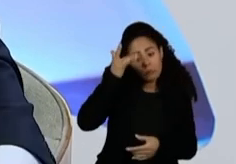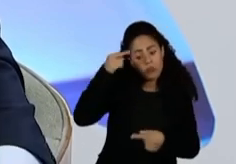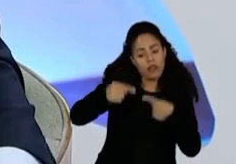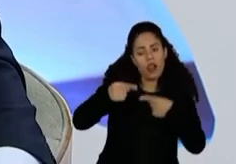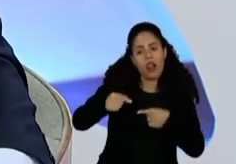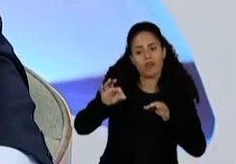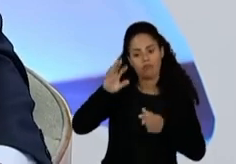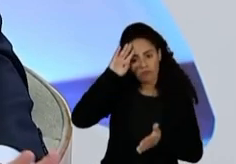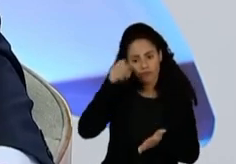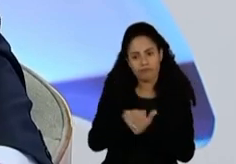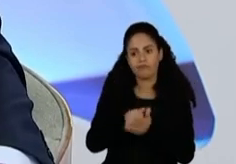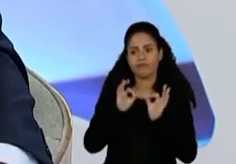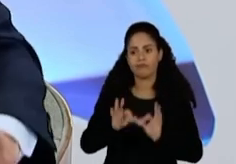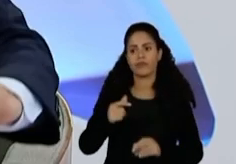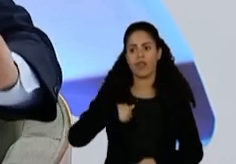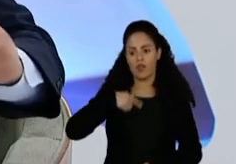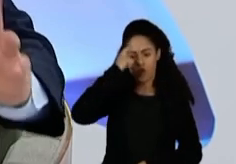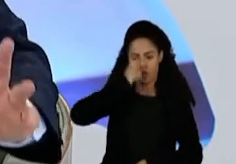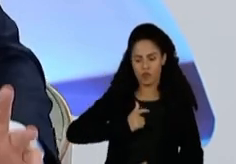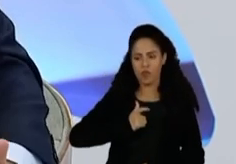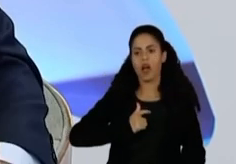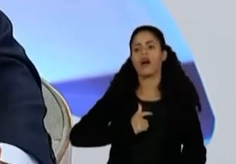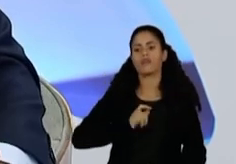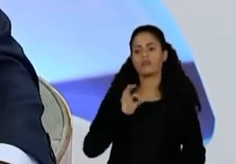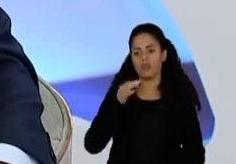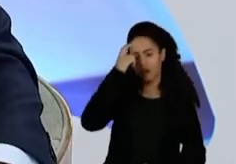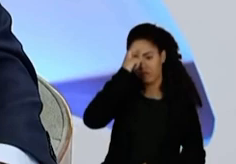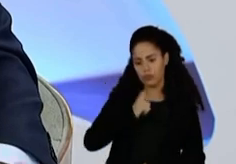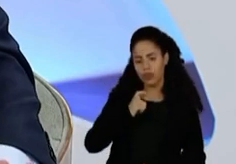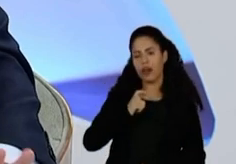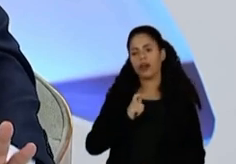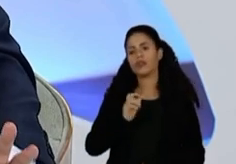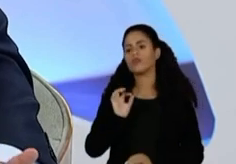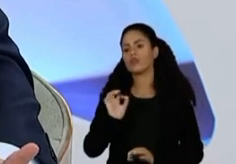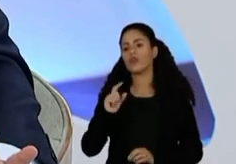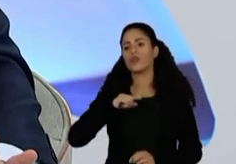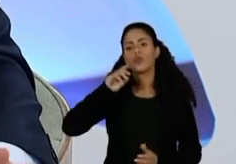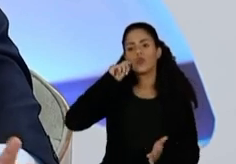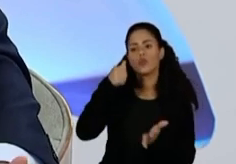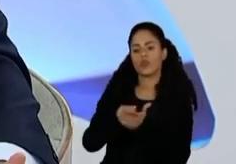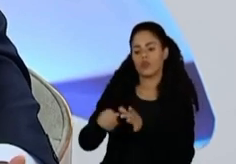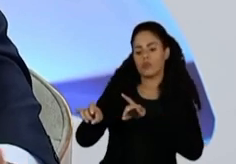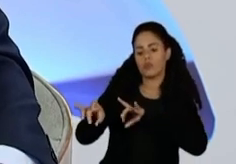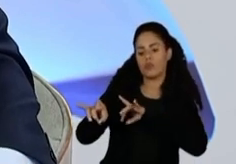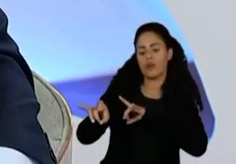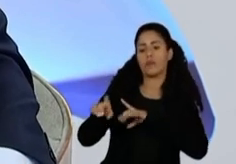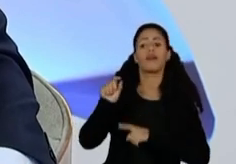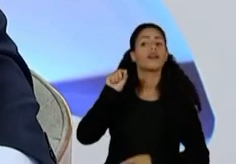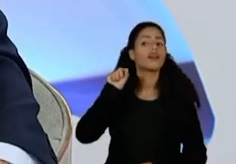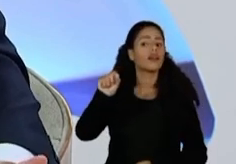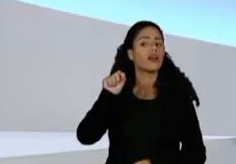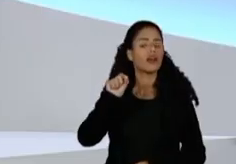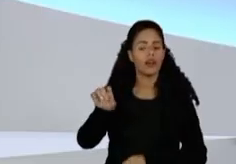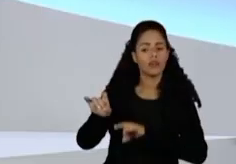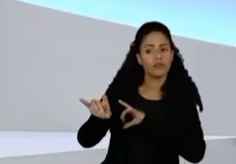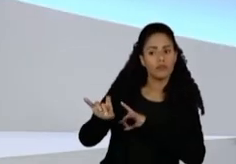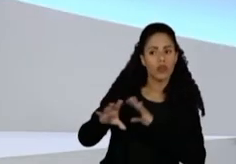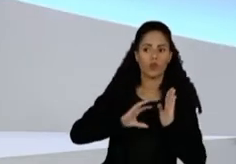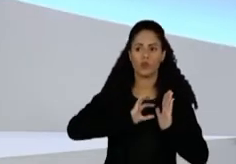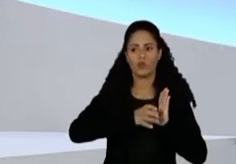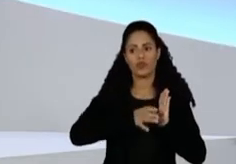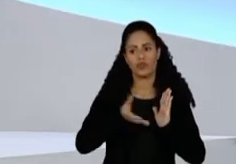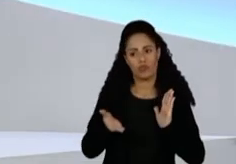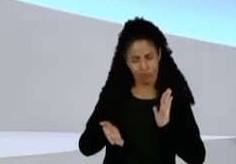decide, para mim, que sou essa pessoa, digamos, neófita em política, quem decide é o técnico. Quem é o técnico para o político? É o partido.